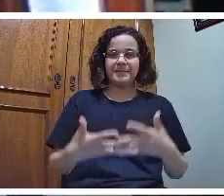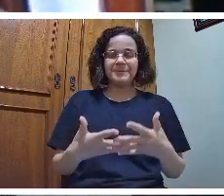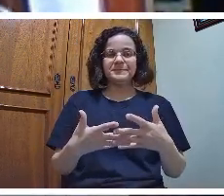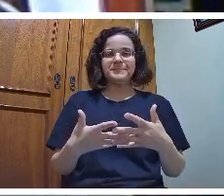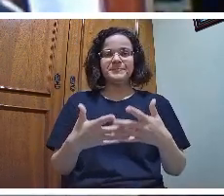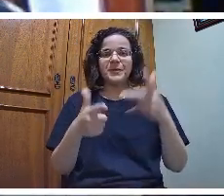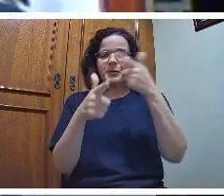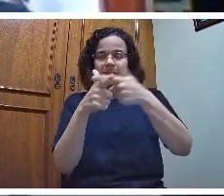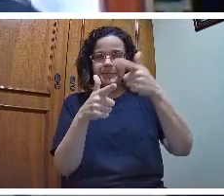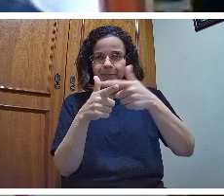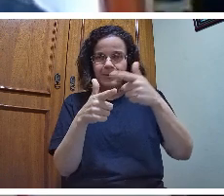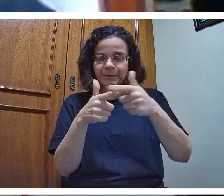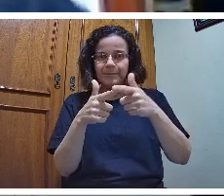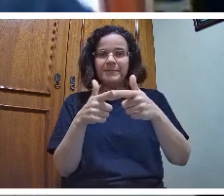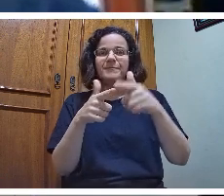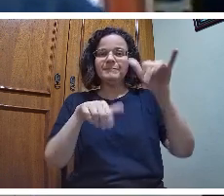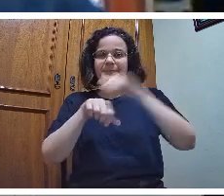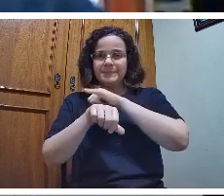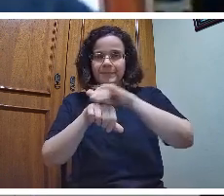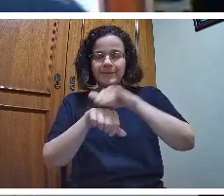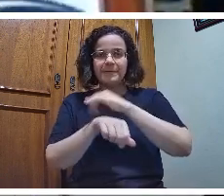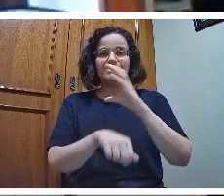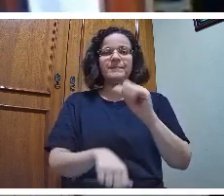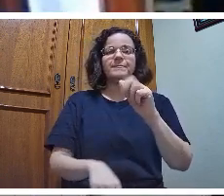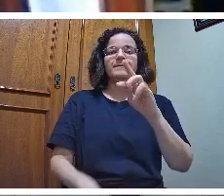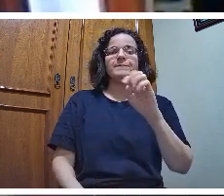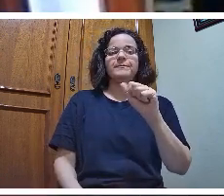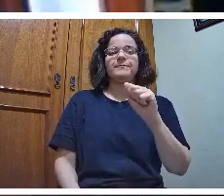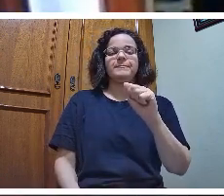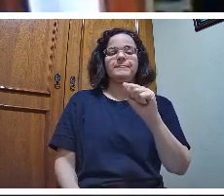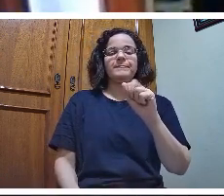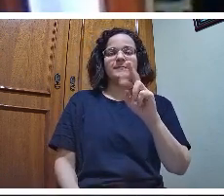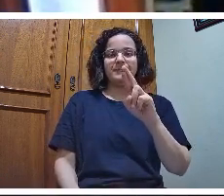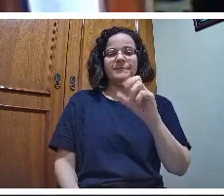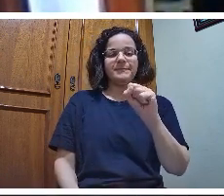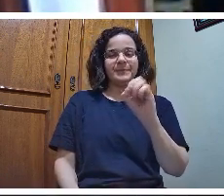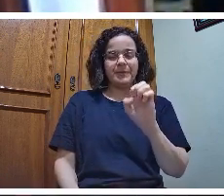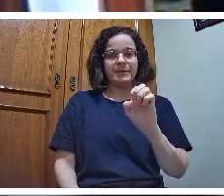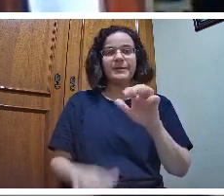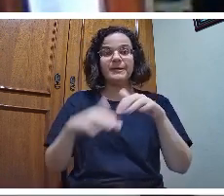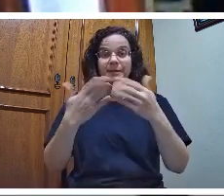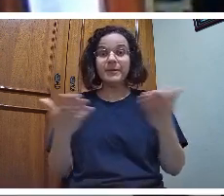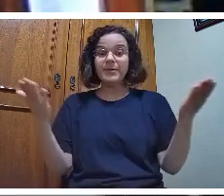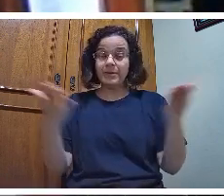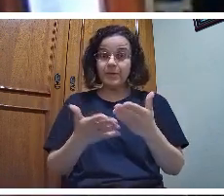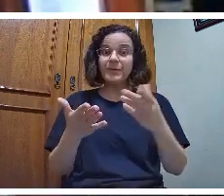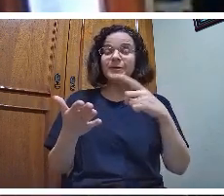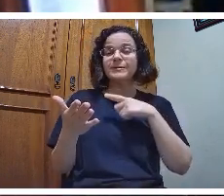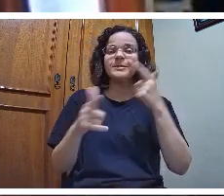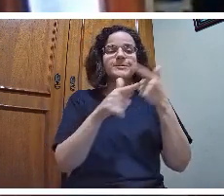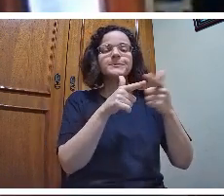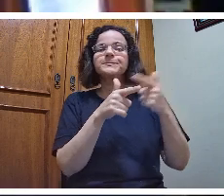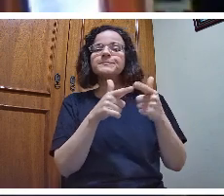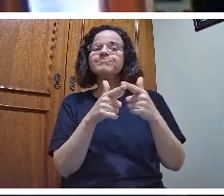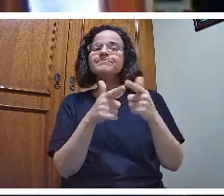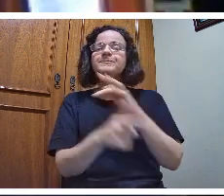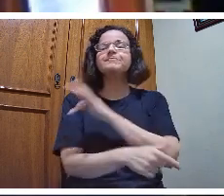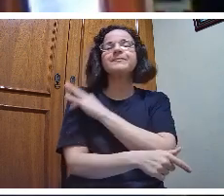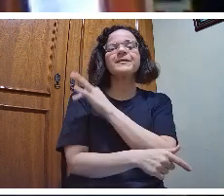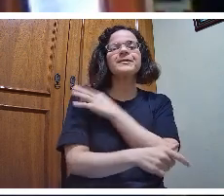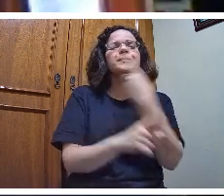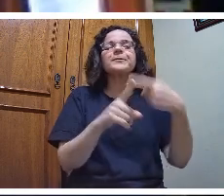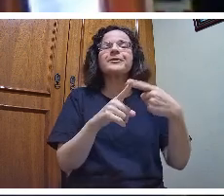instrumentalização e catarse. Aqui há um pequeno problema técnico, dentro da nossa didática